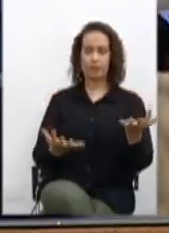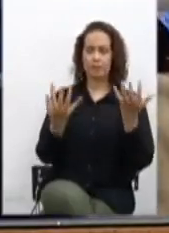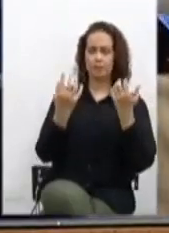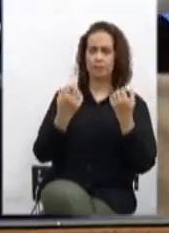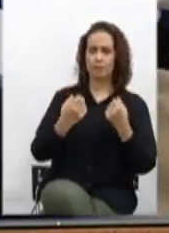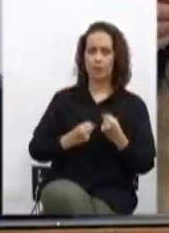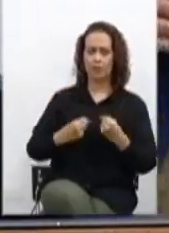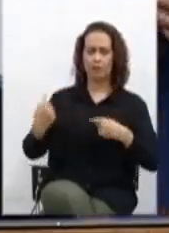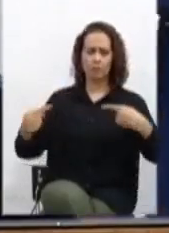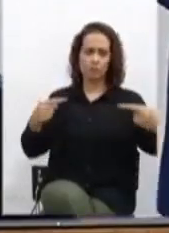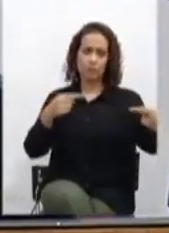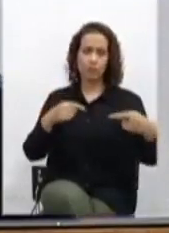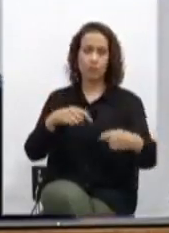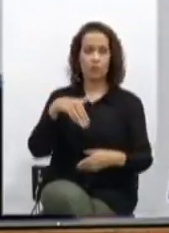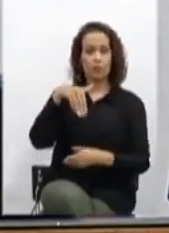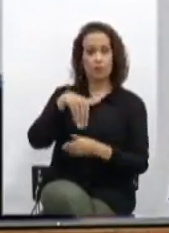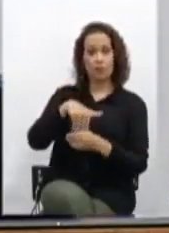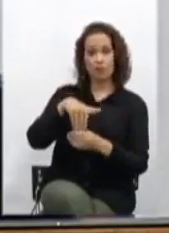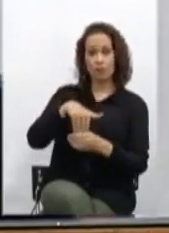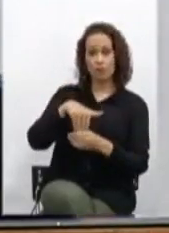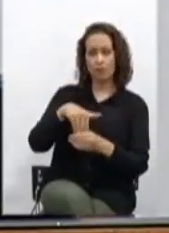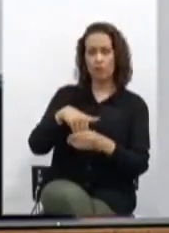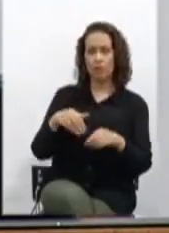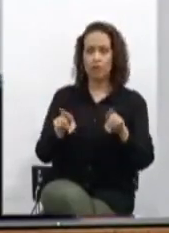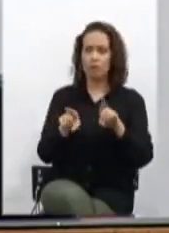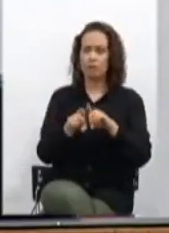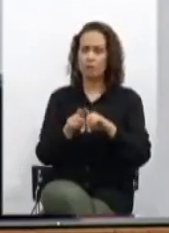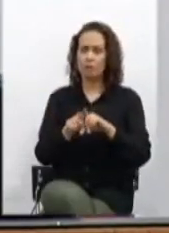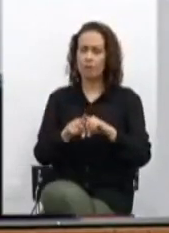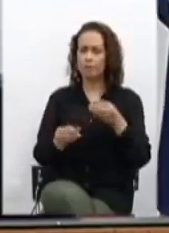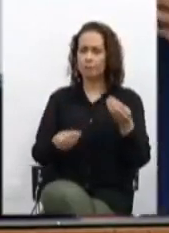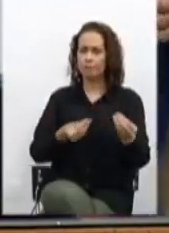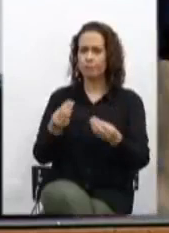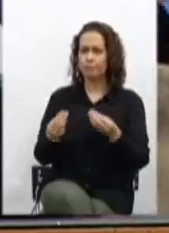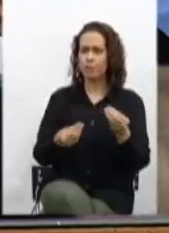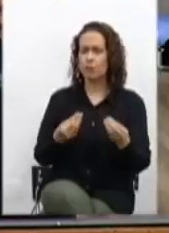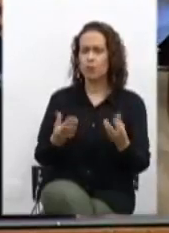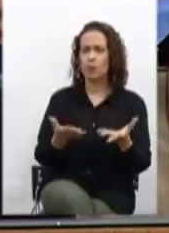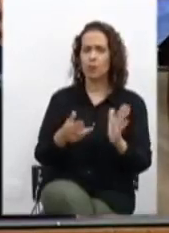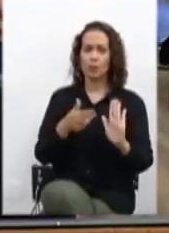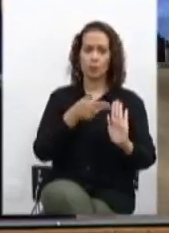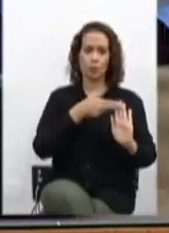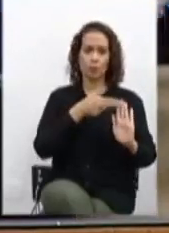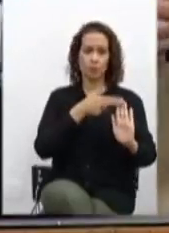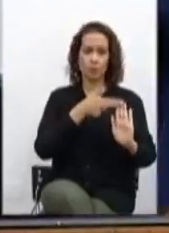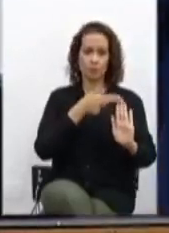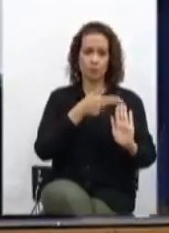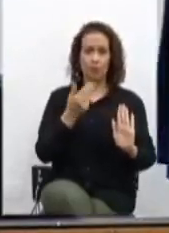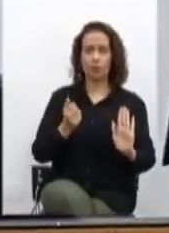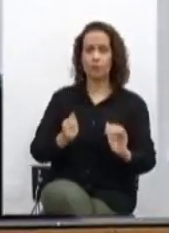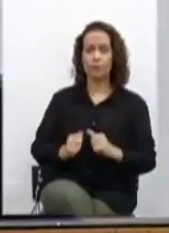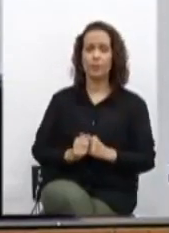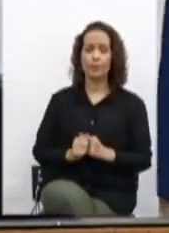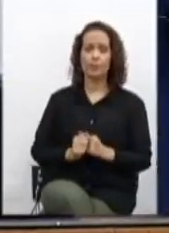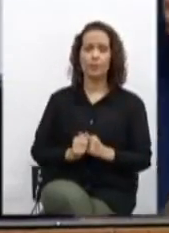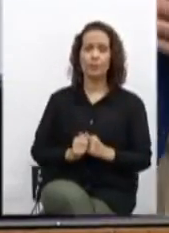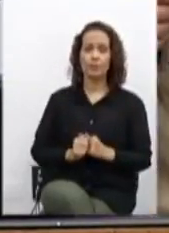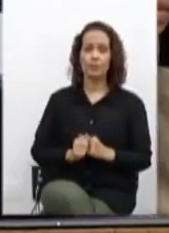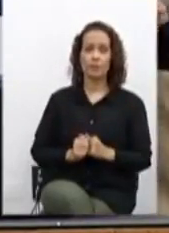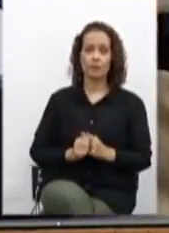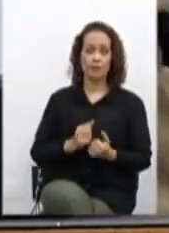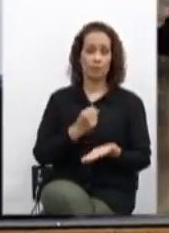e votar, proposições da comissão. A presidência registra e agradece a